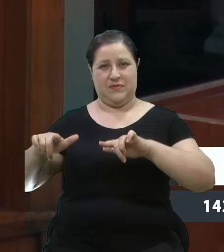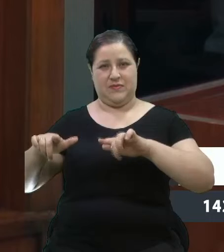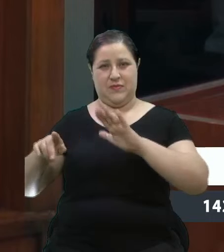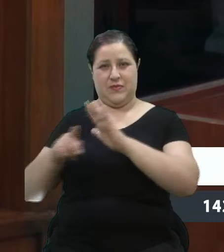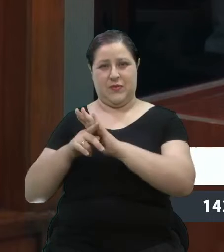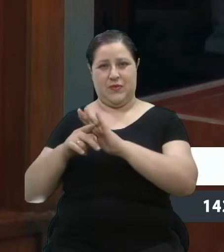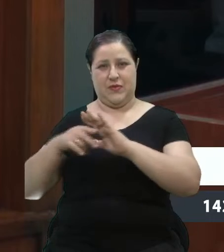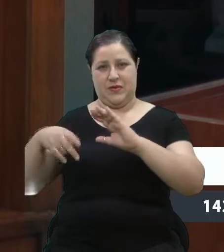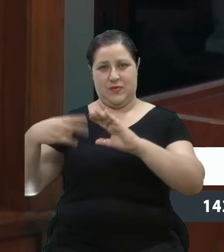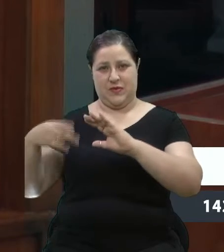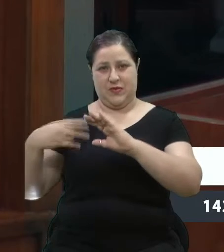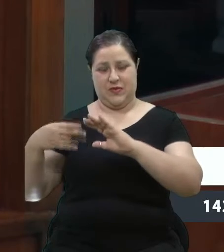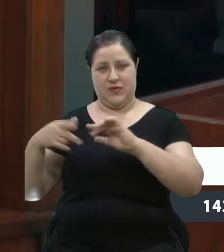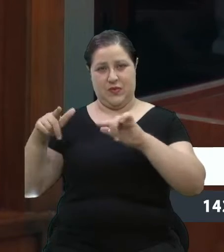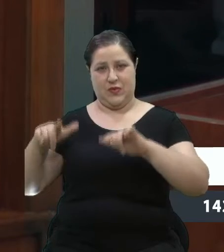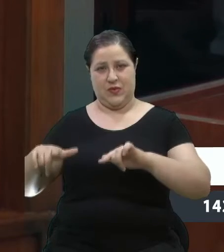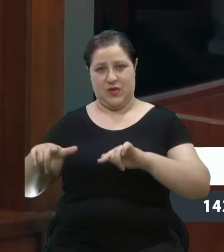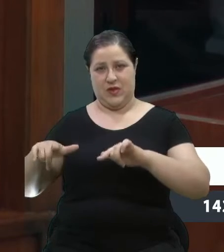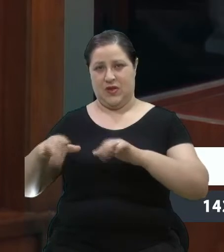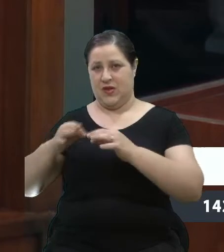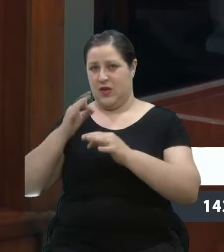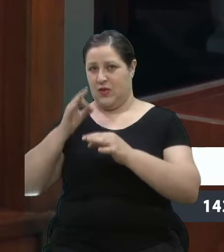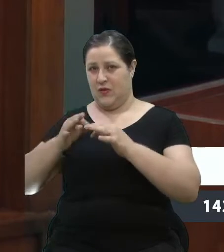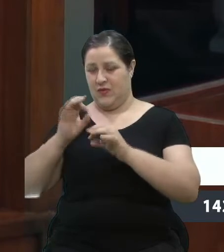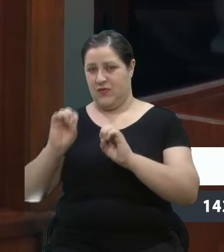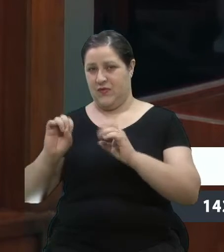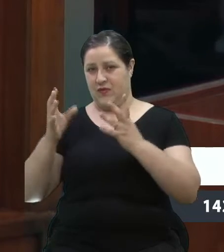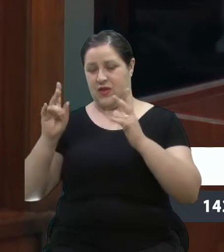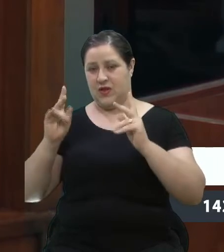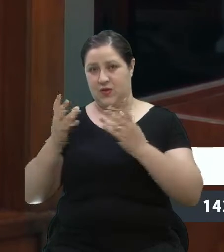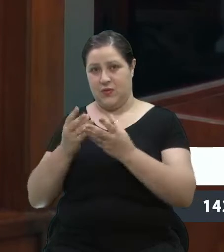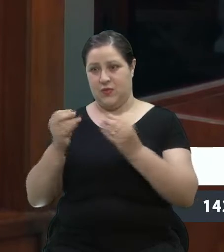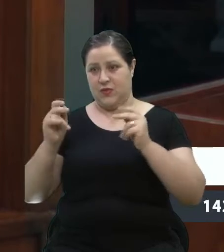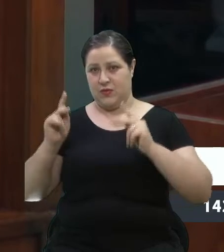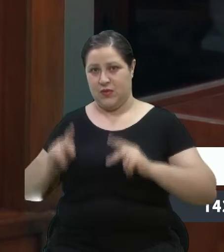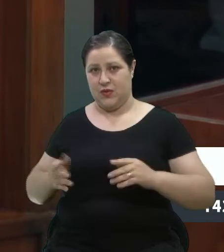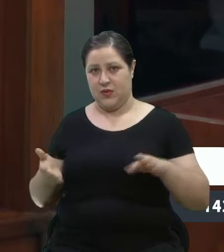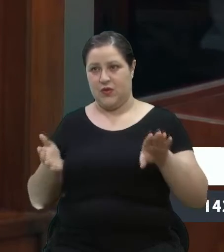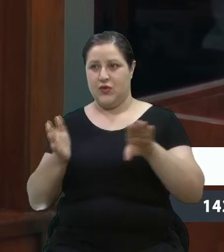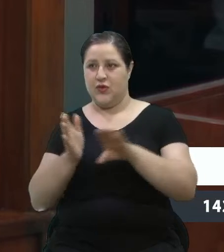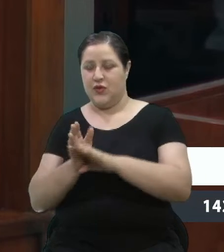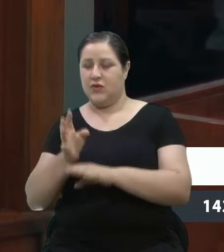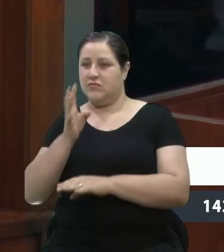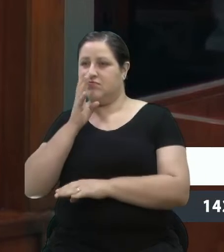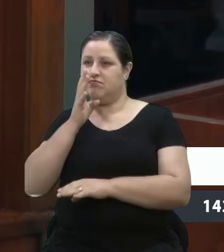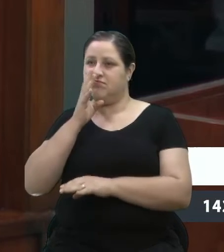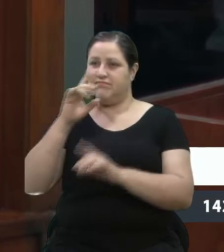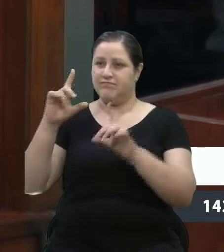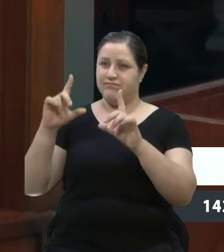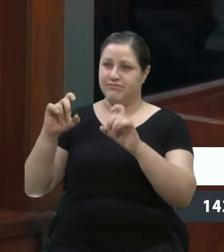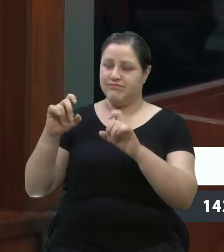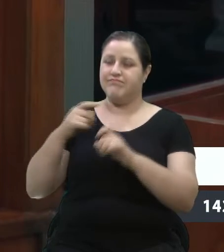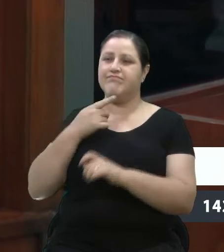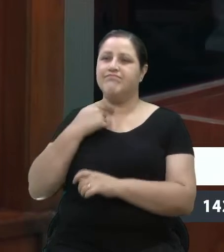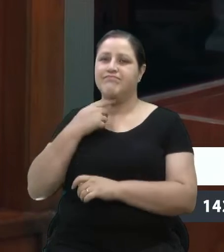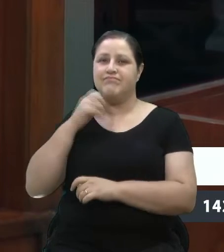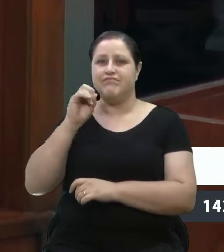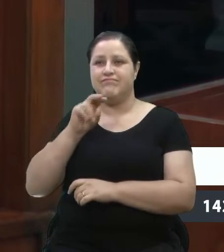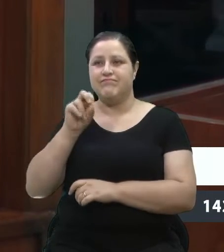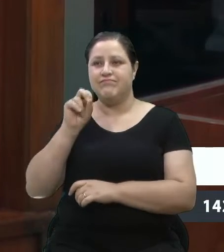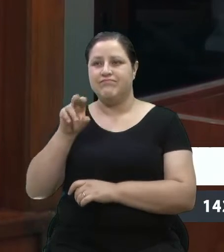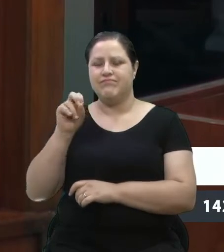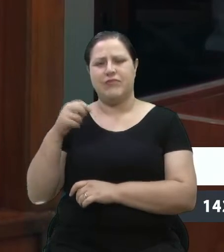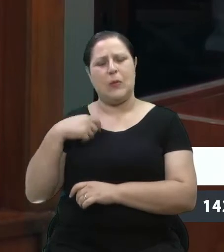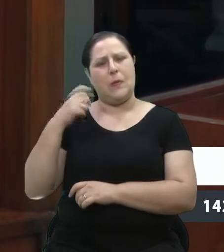pavilhões da Festa da Uva. Inúmeras pessoas param, tiram foto, gostam de olhar, e eu fico pensando o quanto é